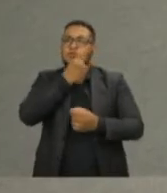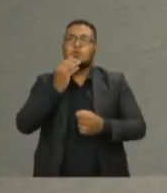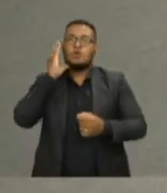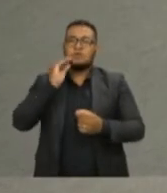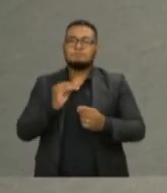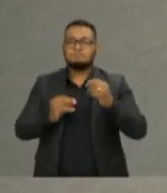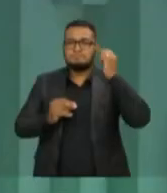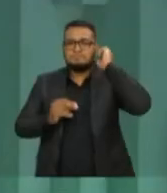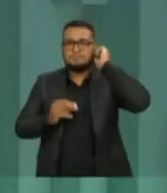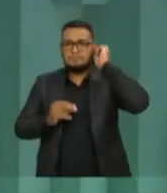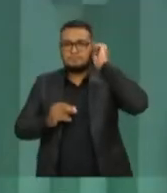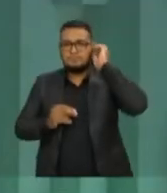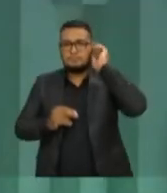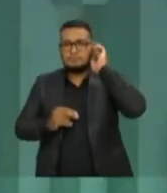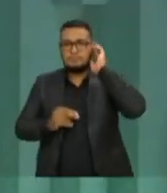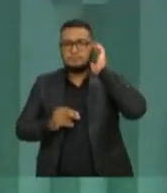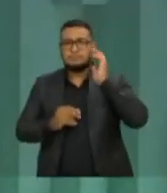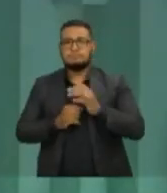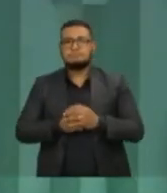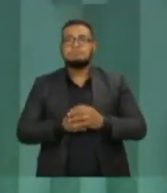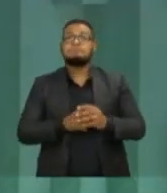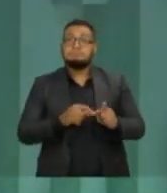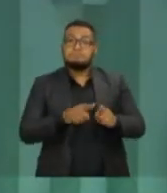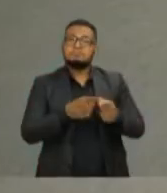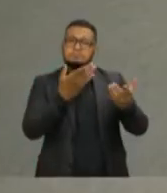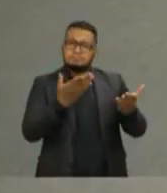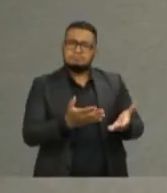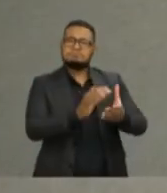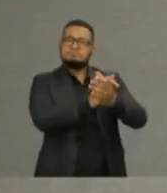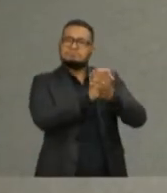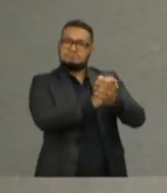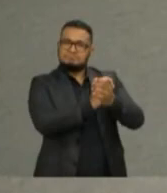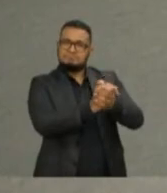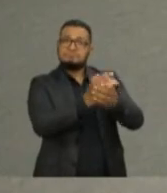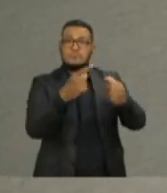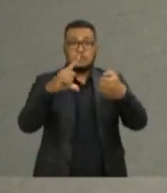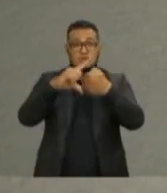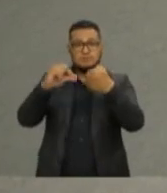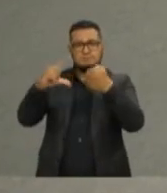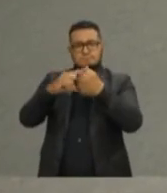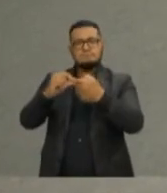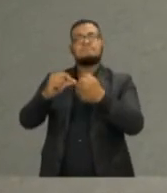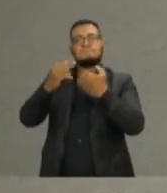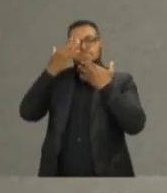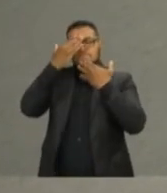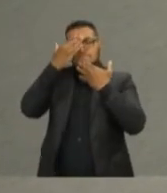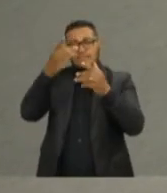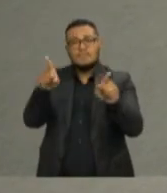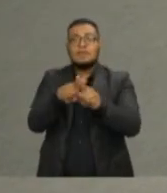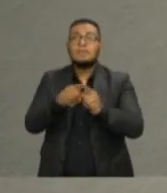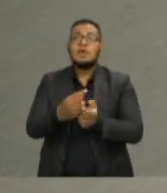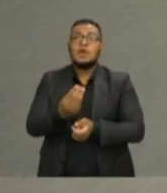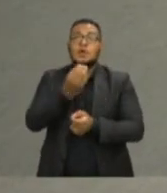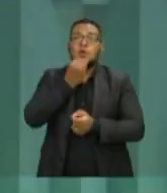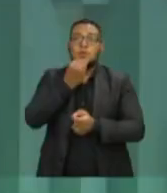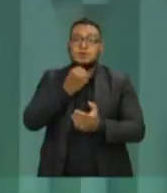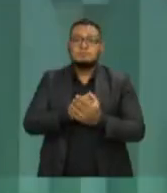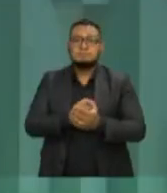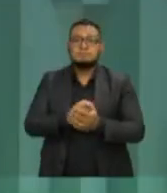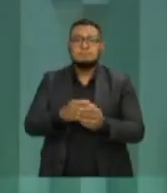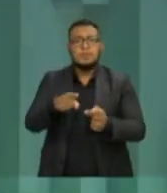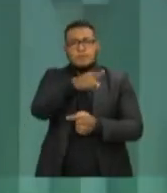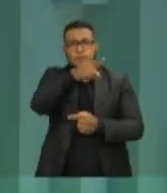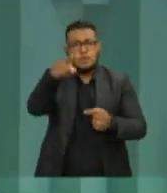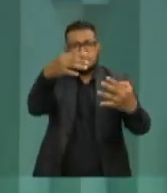Eu quero cumprimentá-lo pela construção do debate, cumprimentar a Rede Gazeta pela oportunidade. Cumprimentar você.